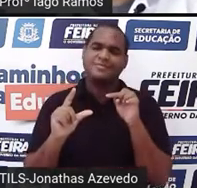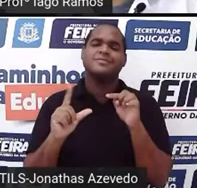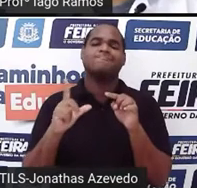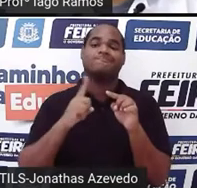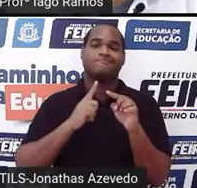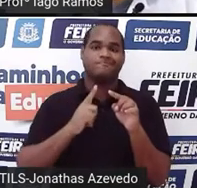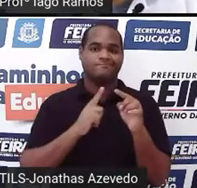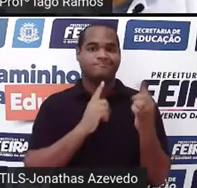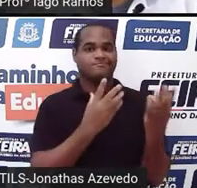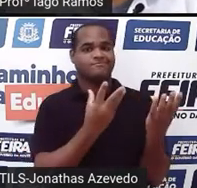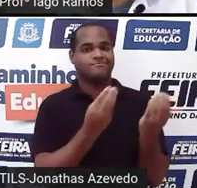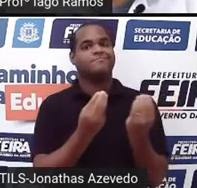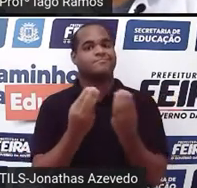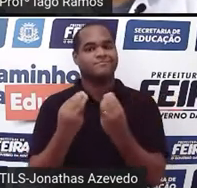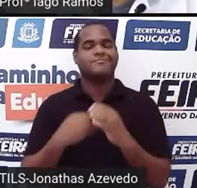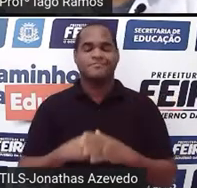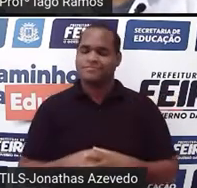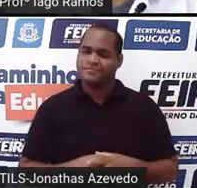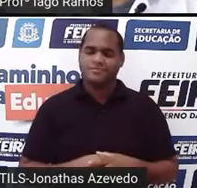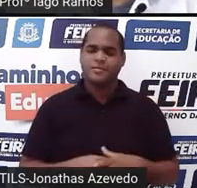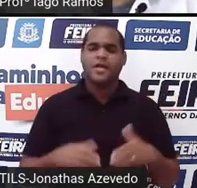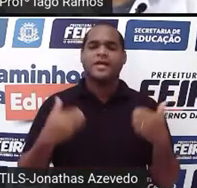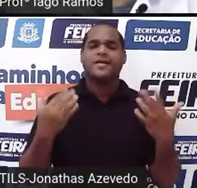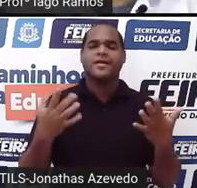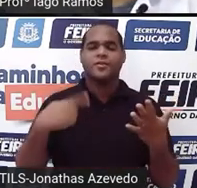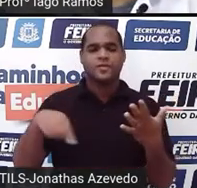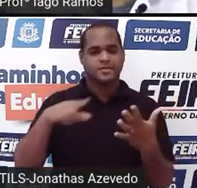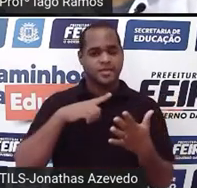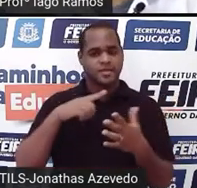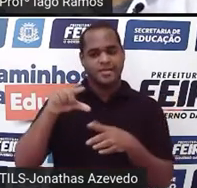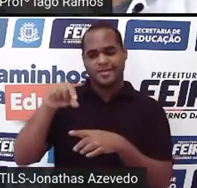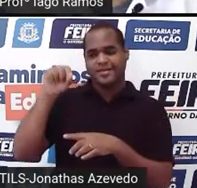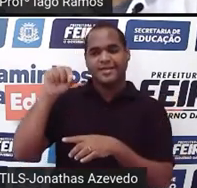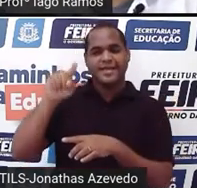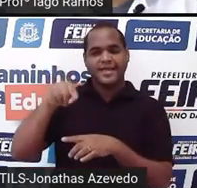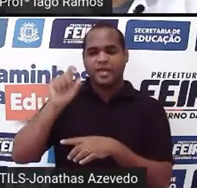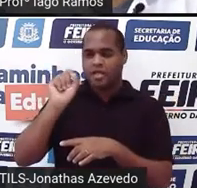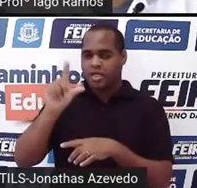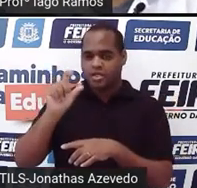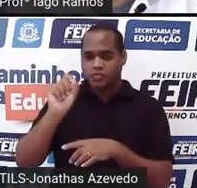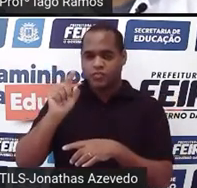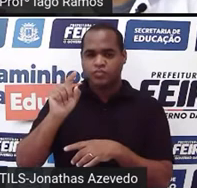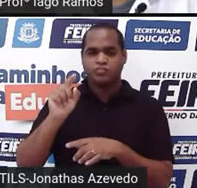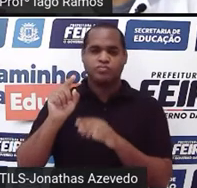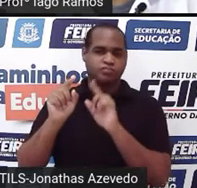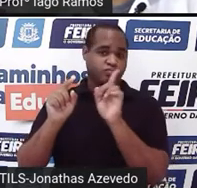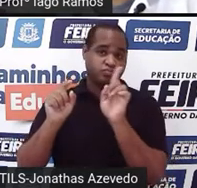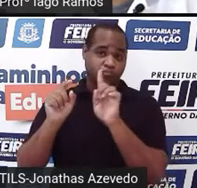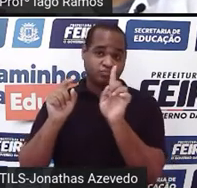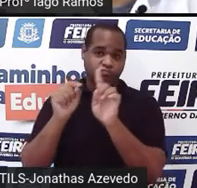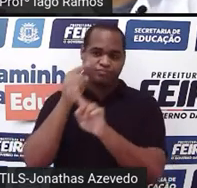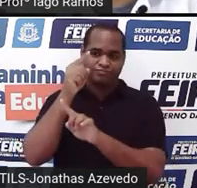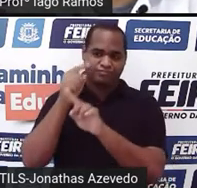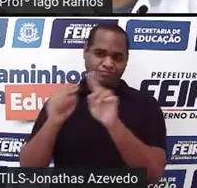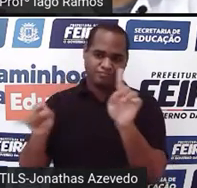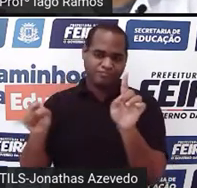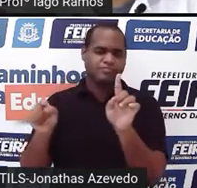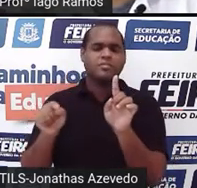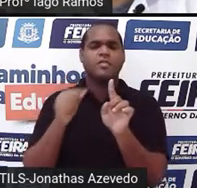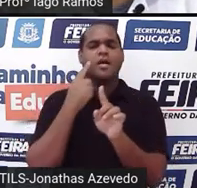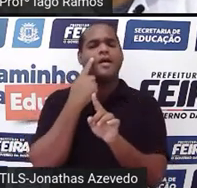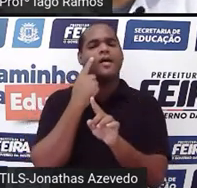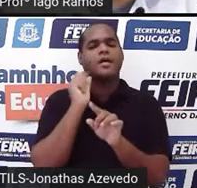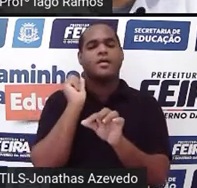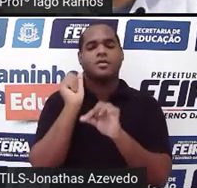maioria, tá bom? Então a gente já descarta o que está no item C, porque a pergunta foi feita falando